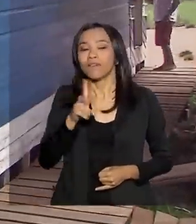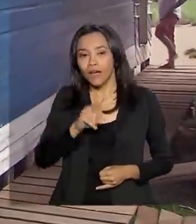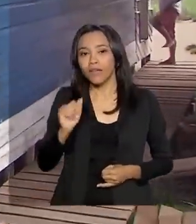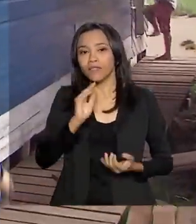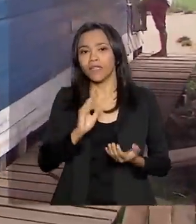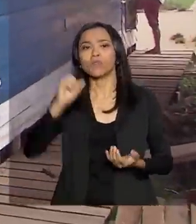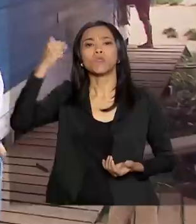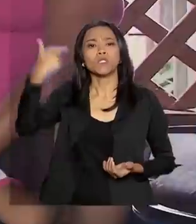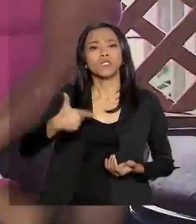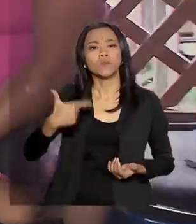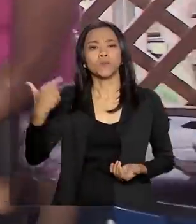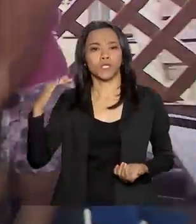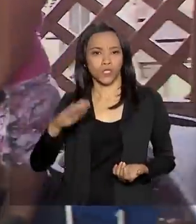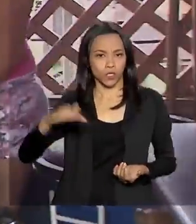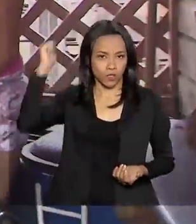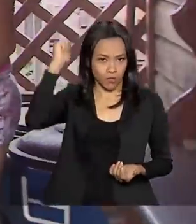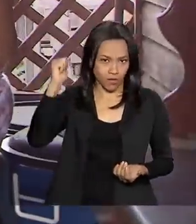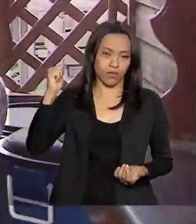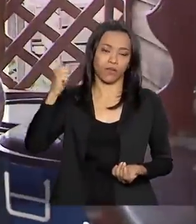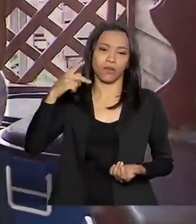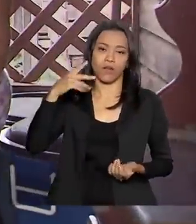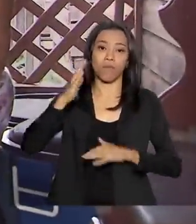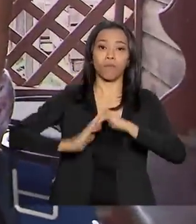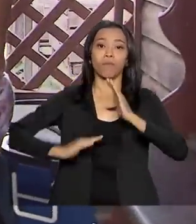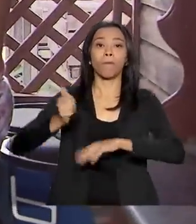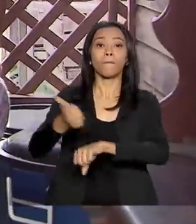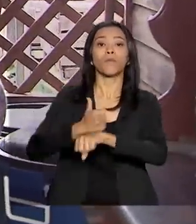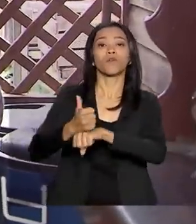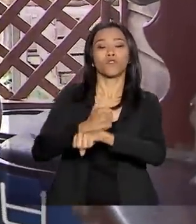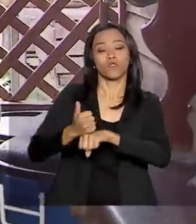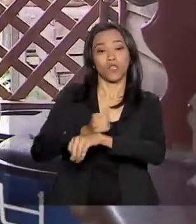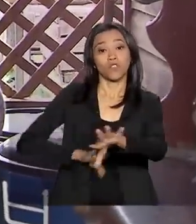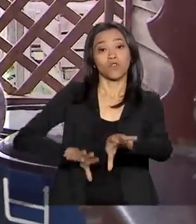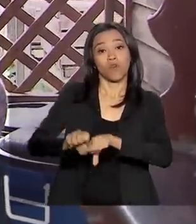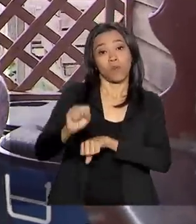um segundo chamamento a profissionais brasileiros formados em outro país.